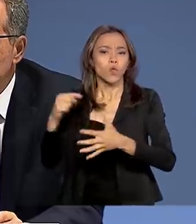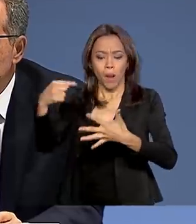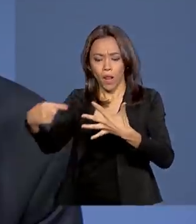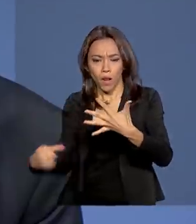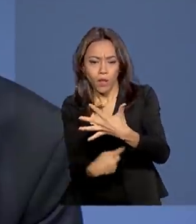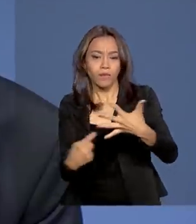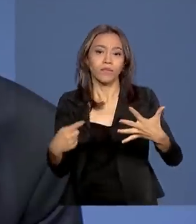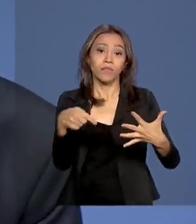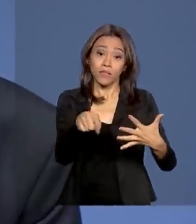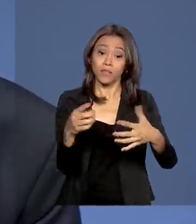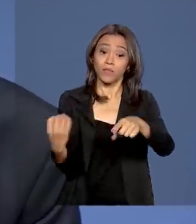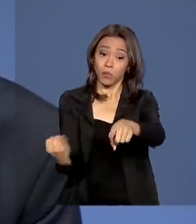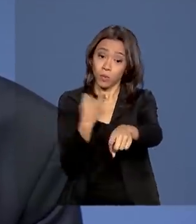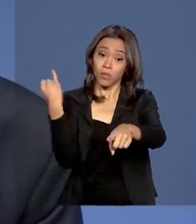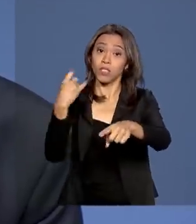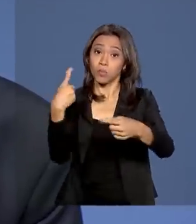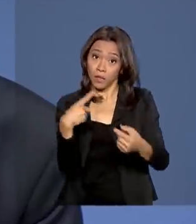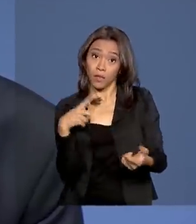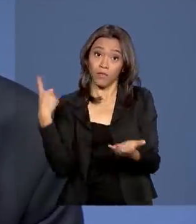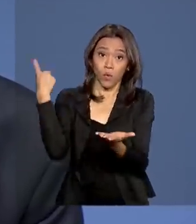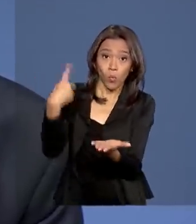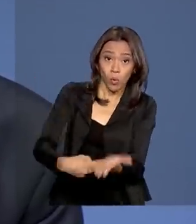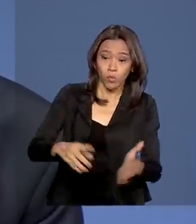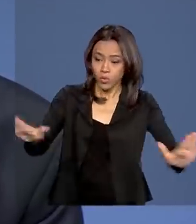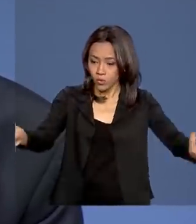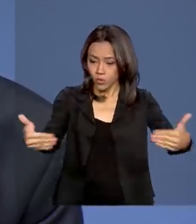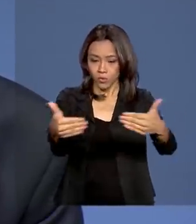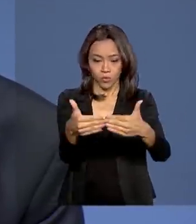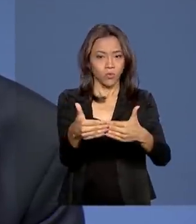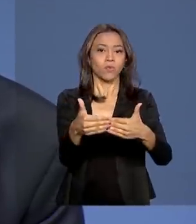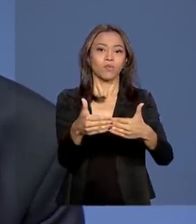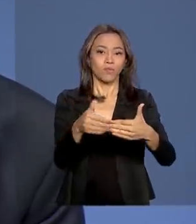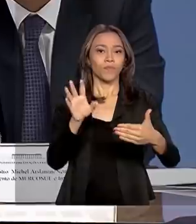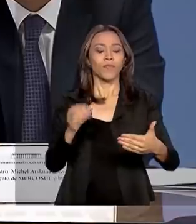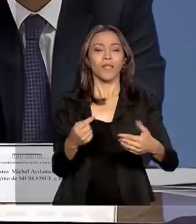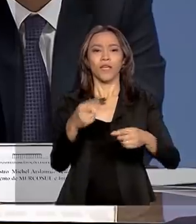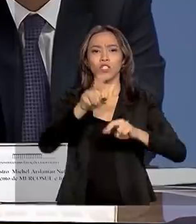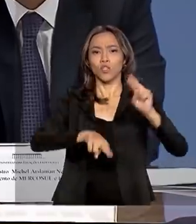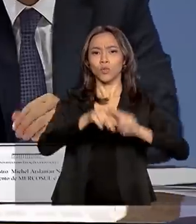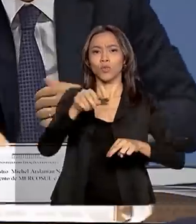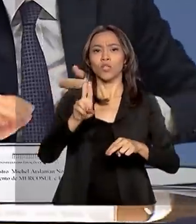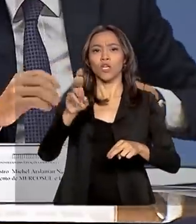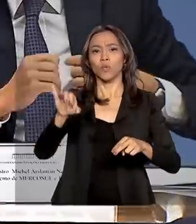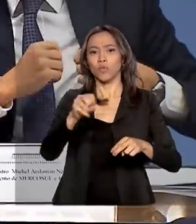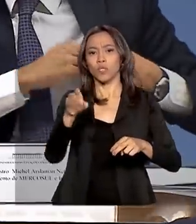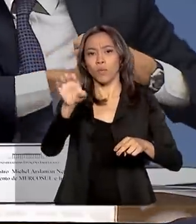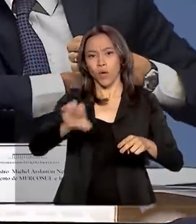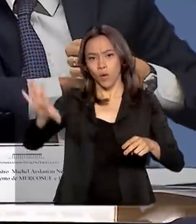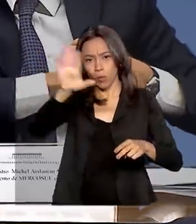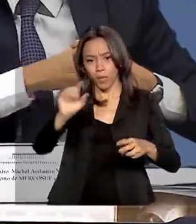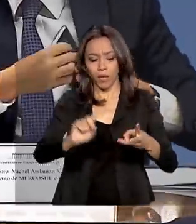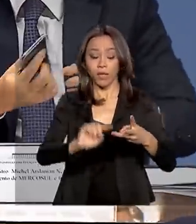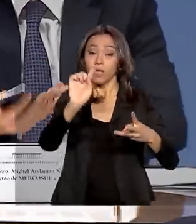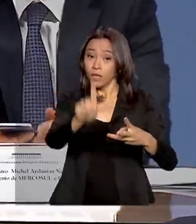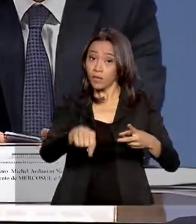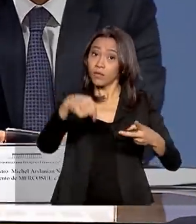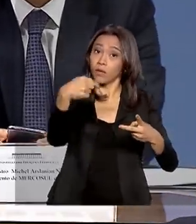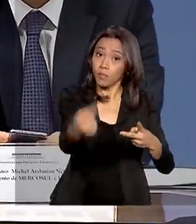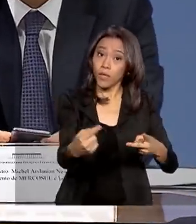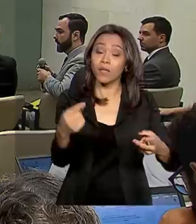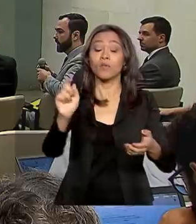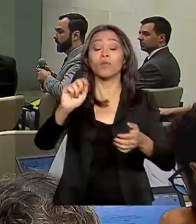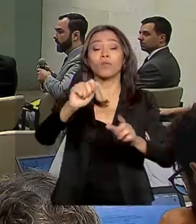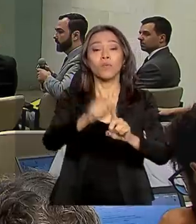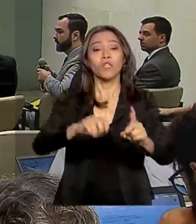bloco, marcado pelos acordos comerciais com a União Europeia em junho e com a Associação Europeia de Livre Comércio, assinado em